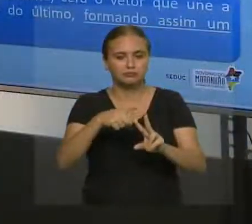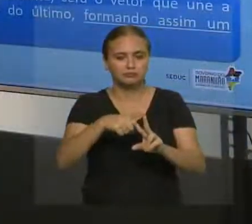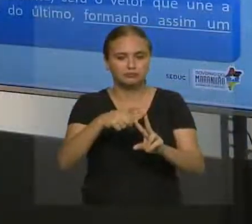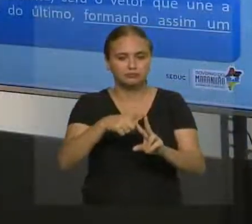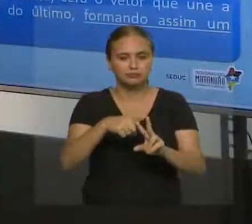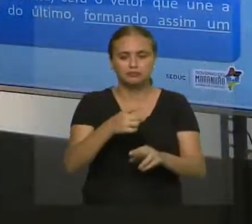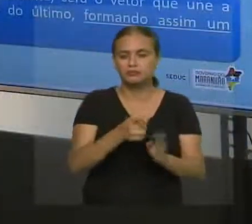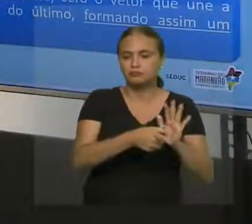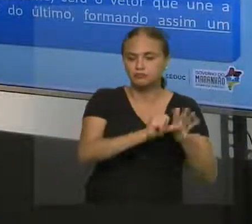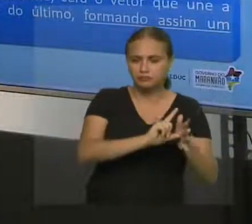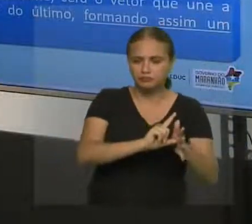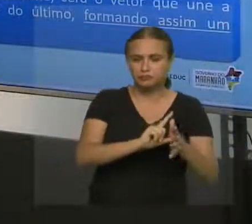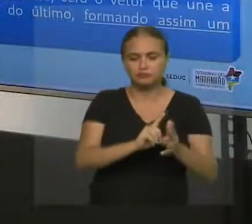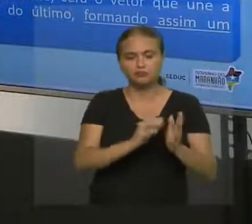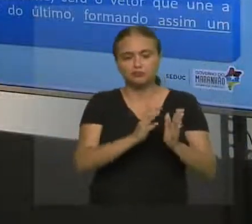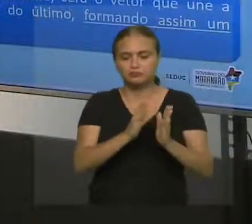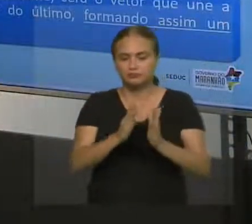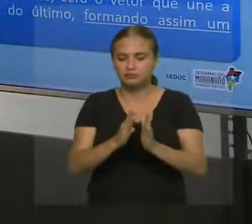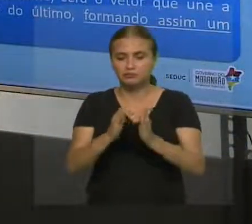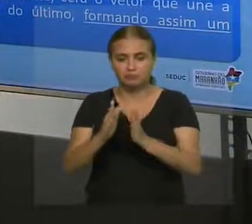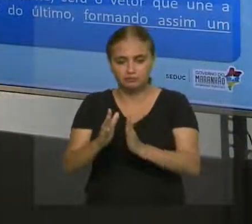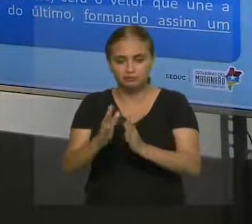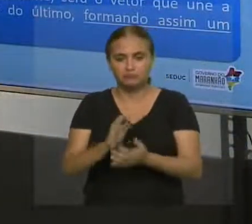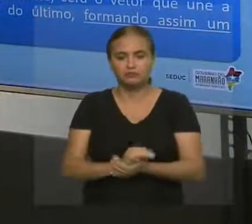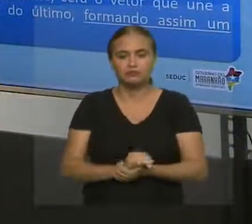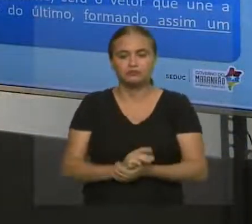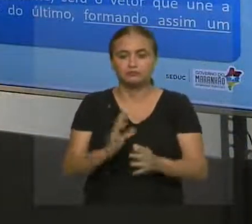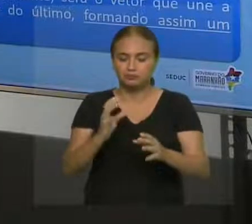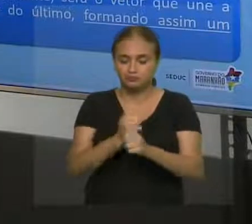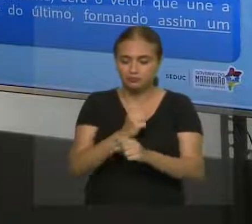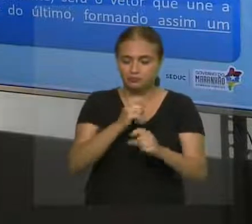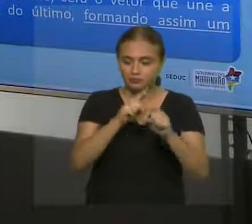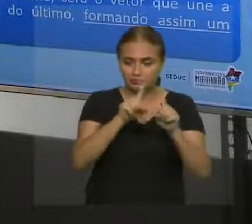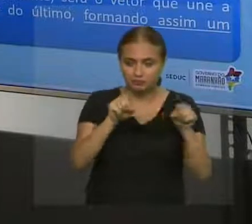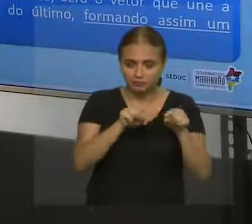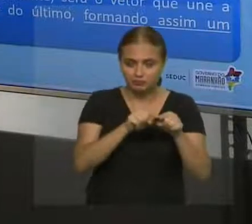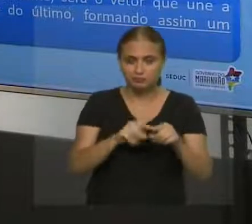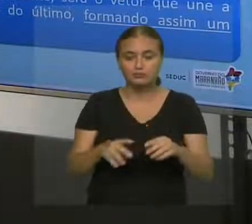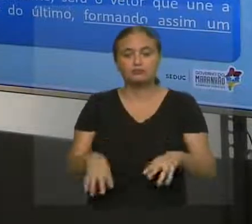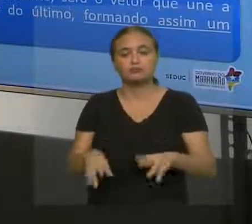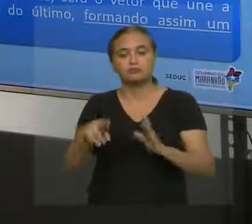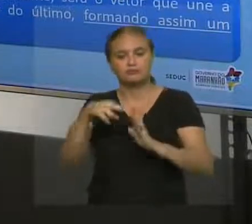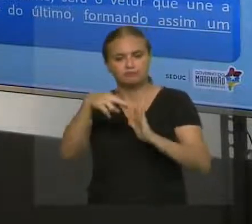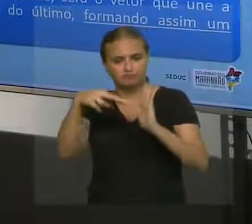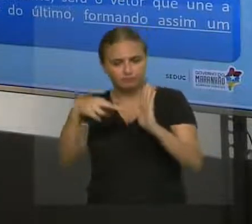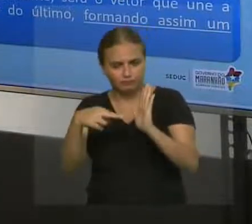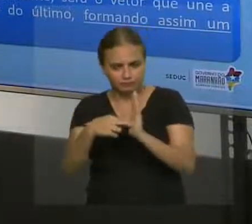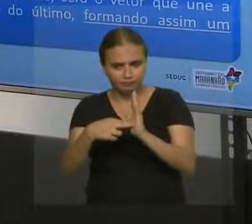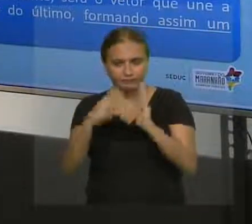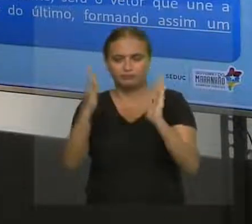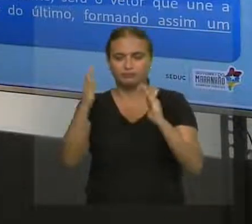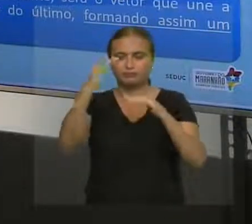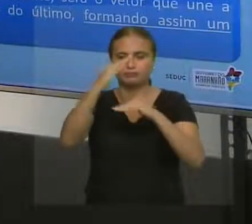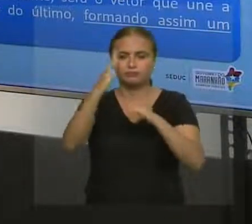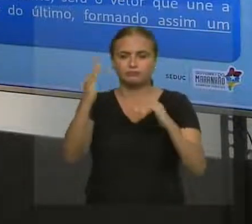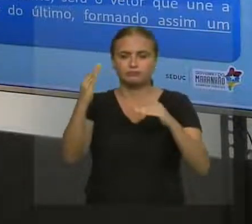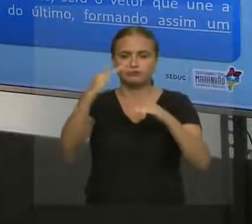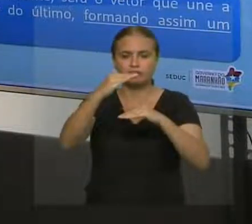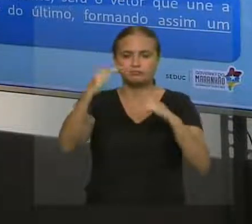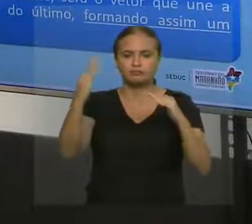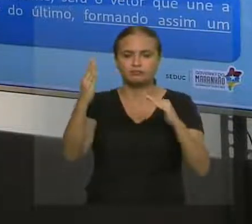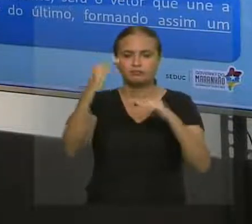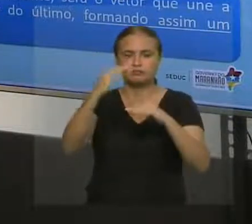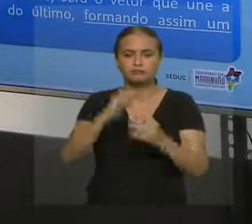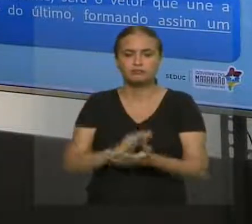vai precisar fazer de dois em dois, ou o ideal é fazer quando você tem dois, para a regra do polígono, eu posso fazer com quantos vetores você tiver.